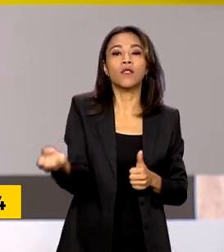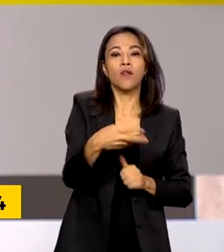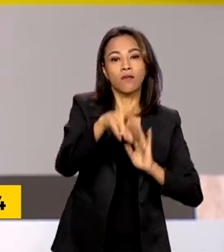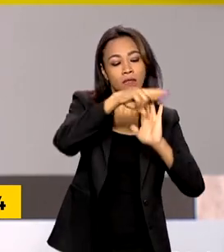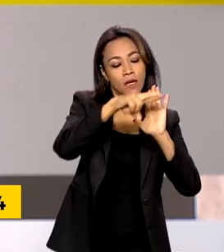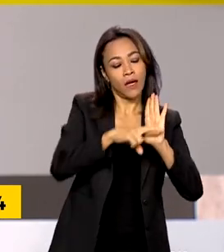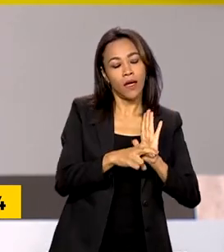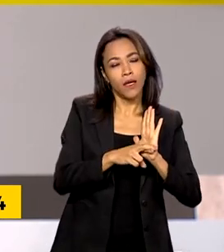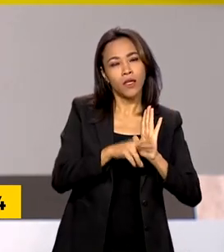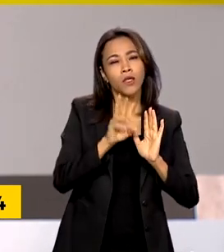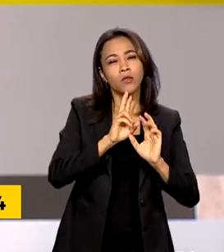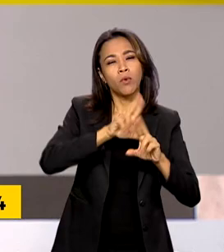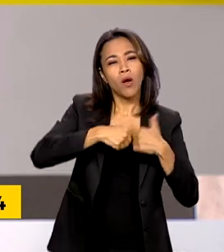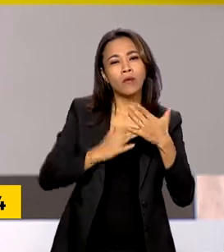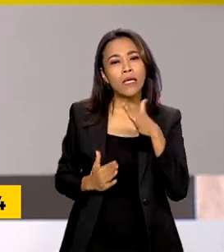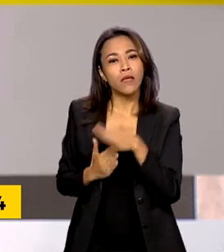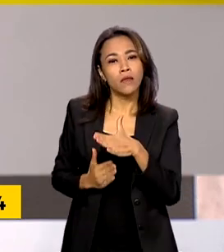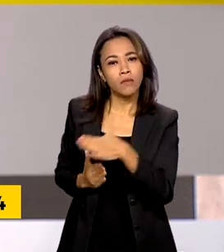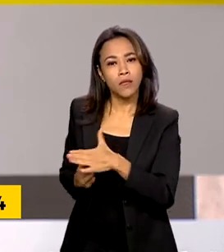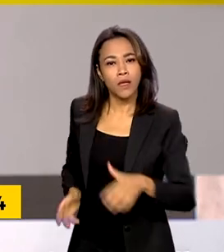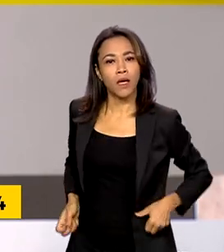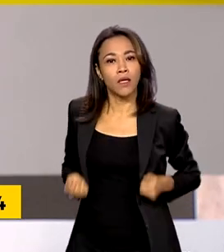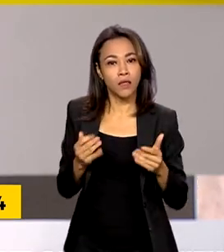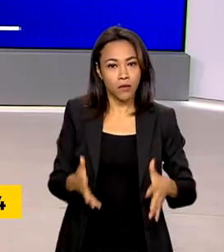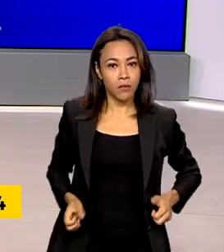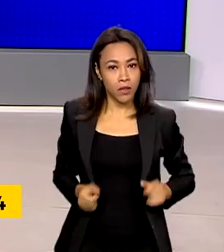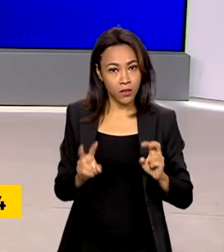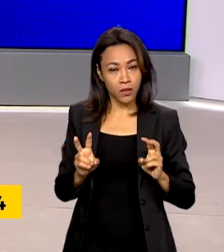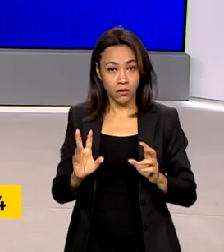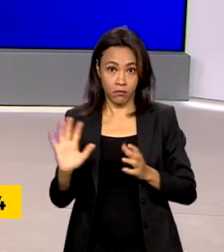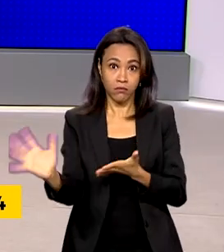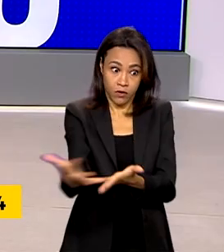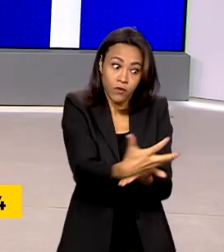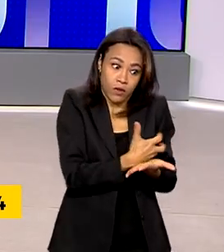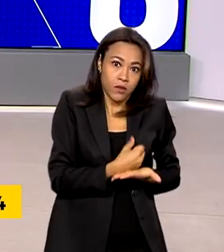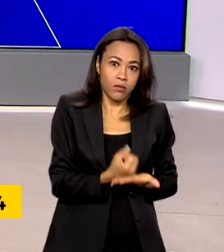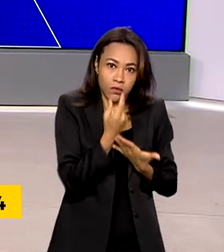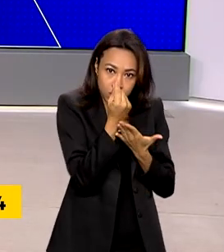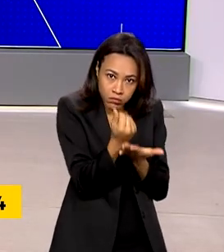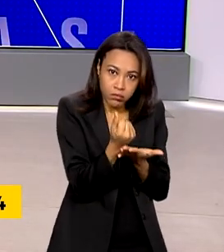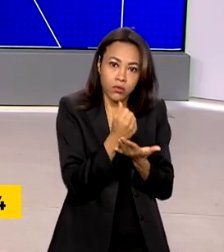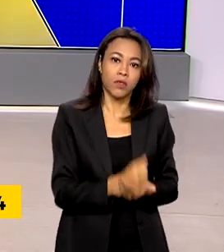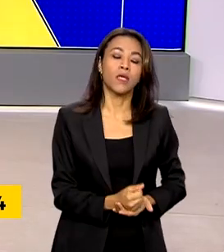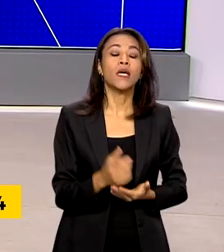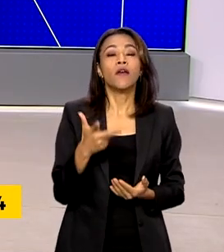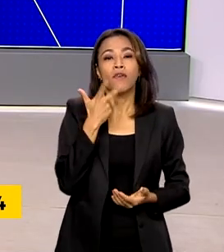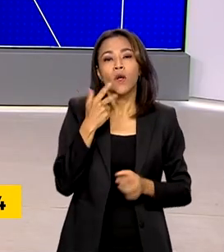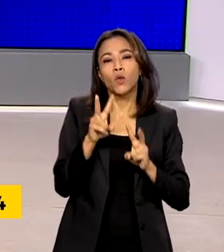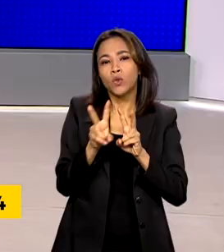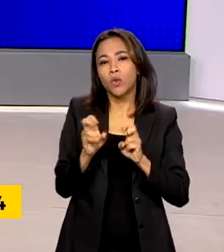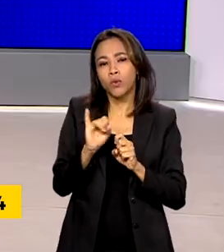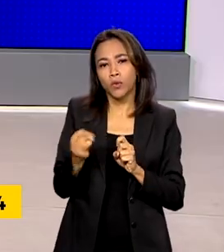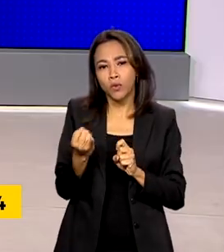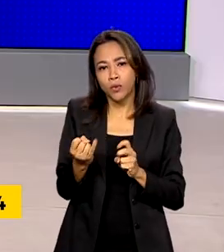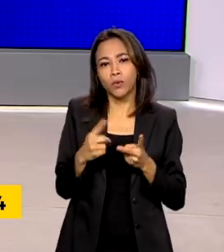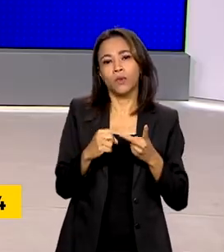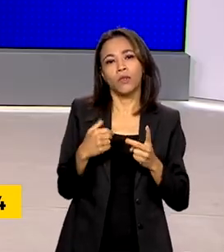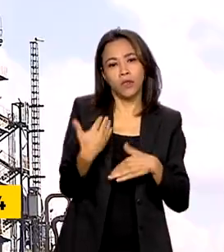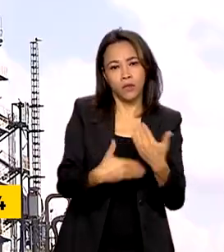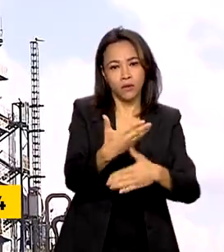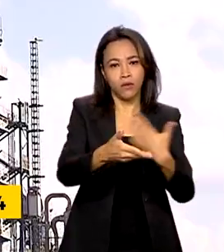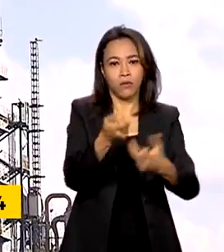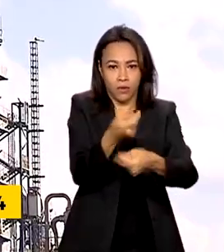limitar as despesas em relação ao que for arrecadado. Fernando Haddad ainda falou sobre juros e crescimento econômico.